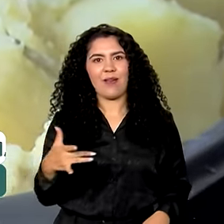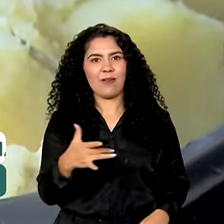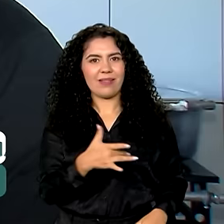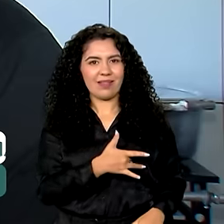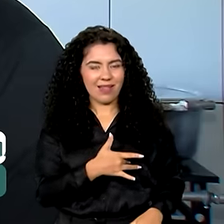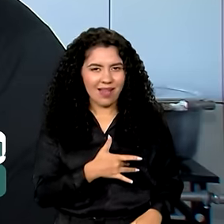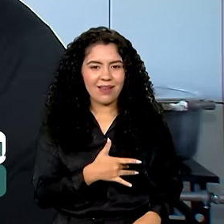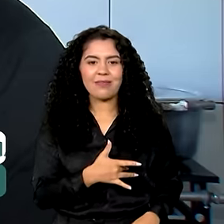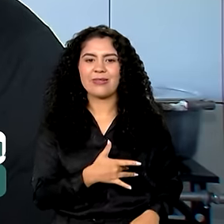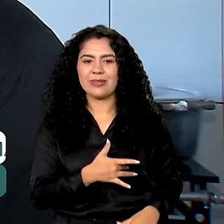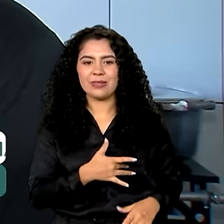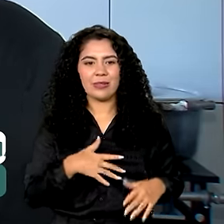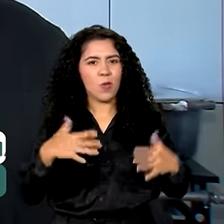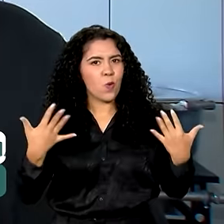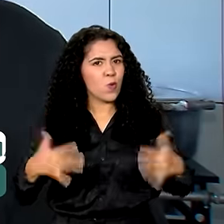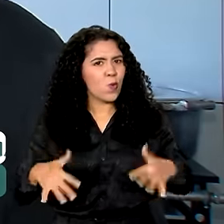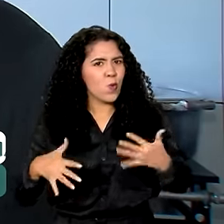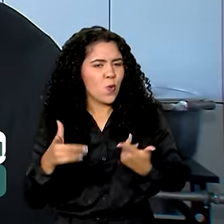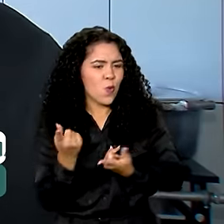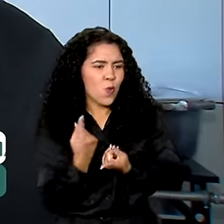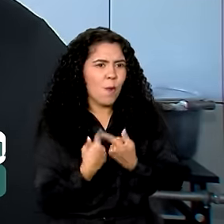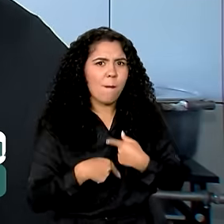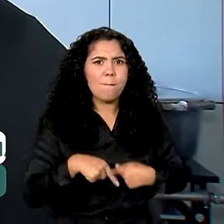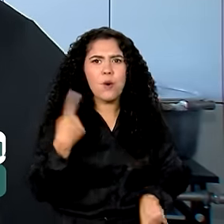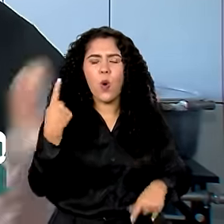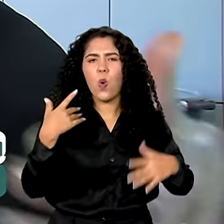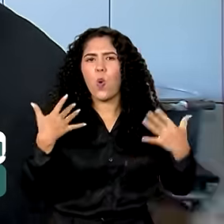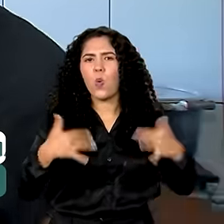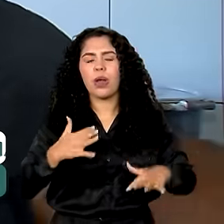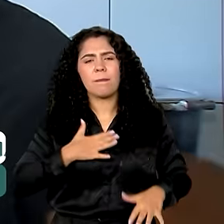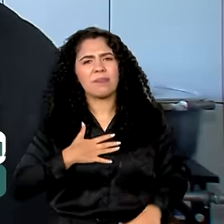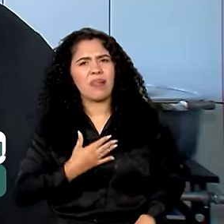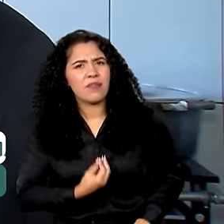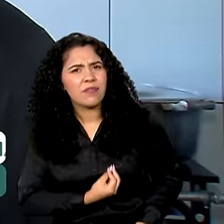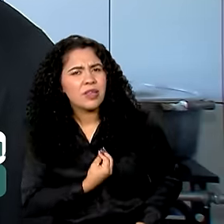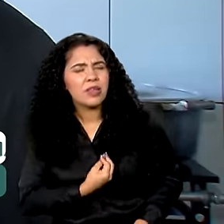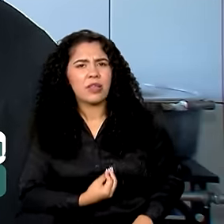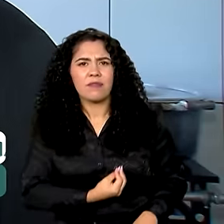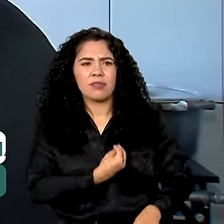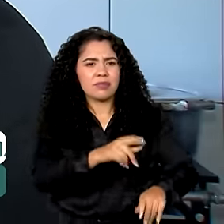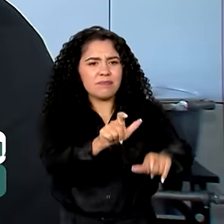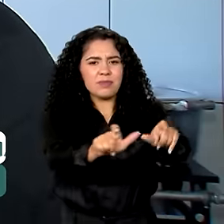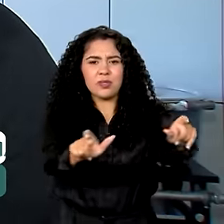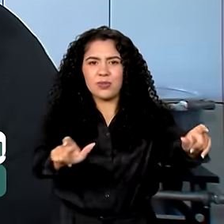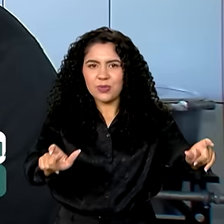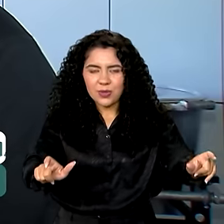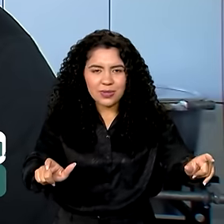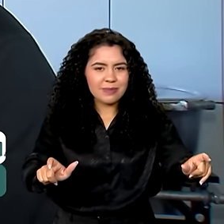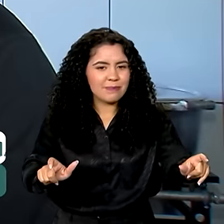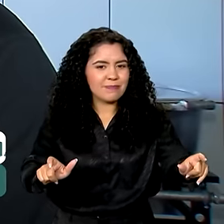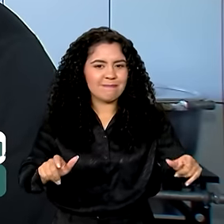assim, uma revolução aqui na nossa comunidade, na minha vida e na vida das pessoas aqui. Então, assim,